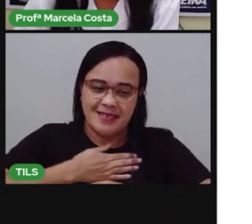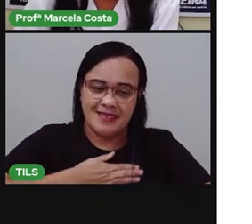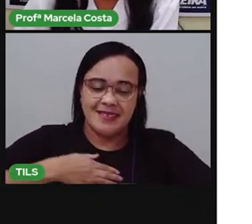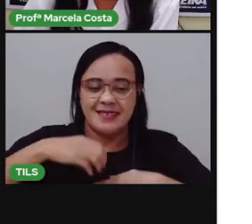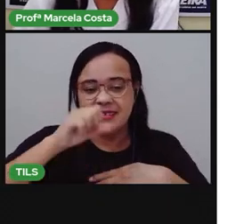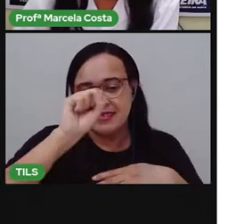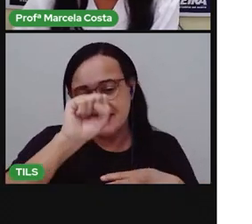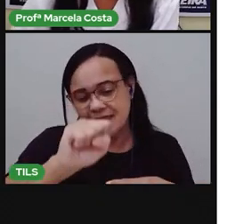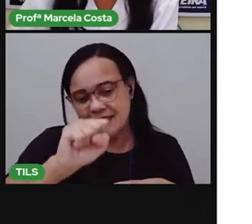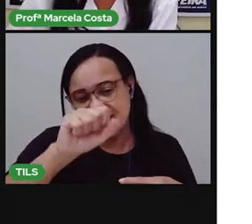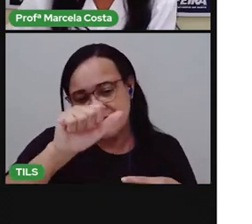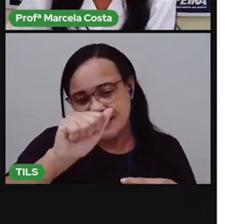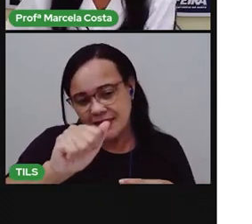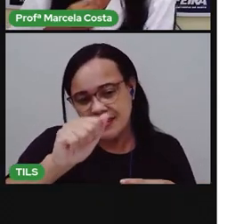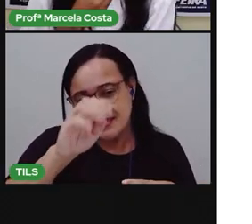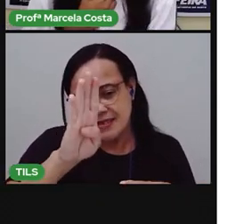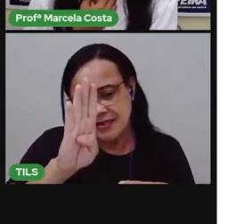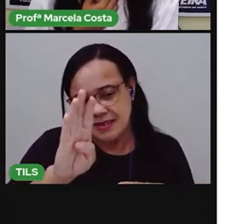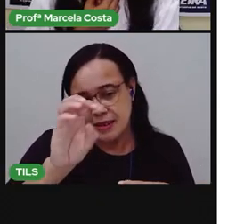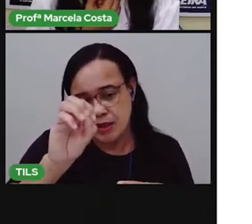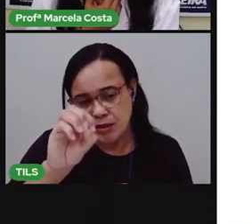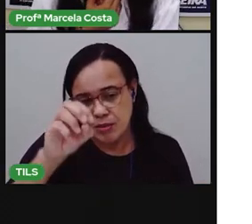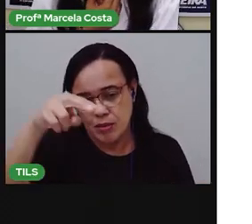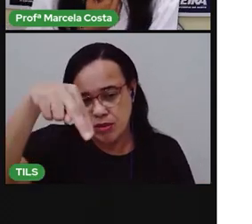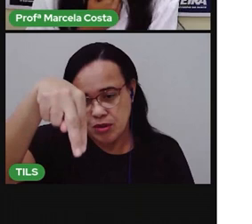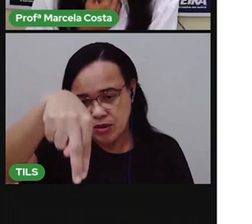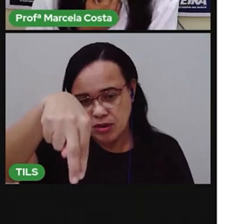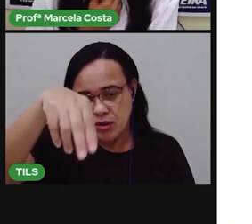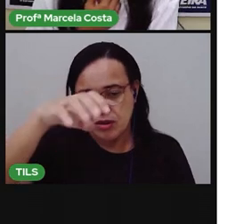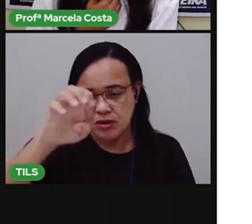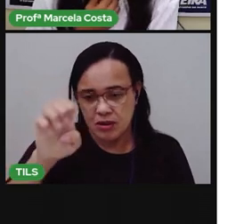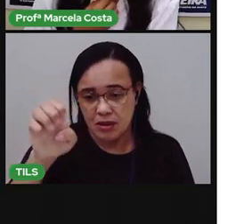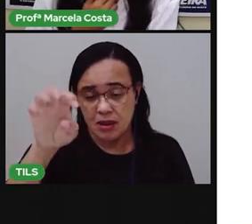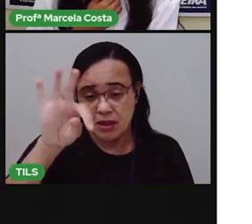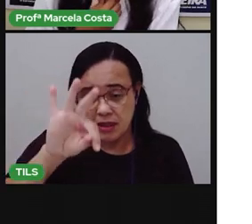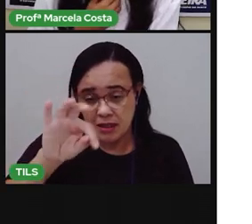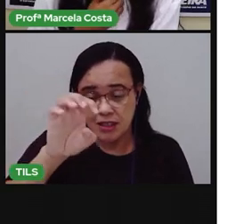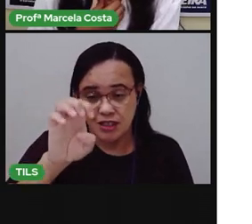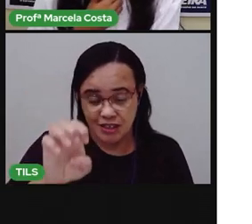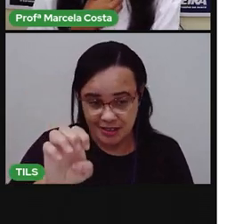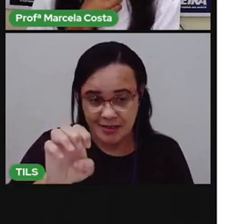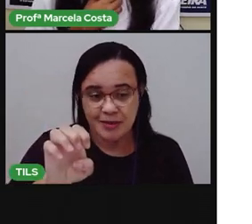Sabonete. Sabonete. Qual é o som inicial que você ouve quando eu falo essa palavra?